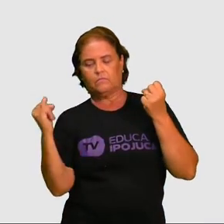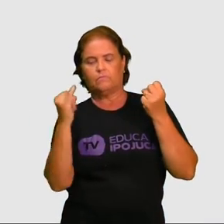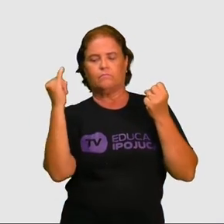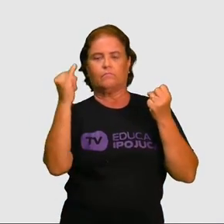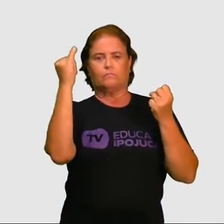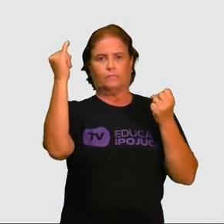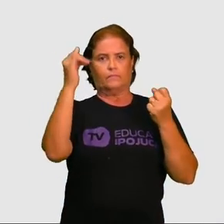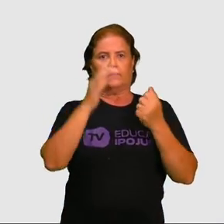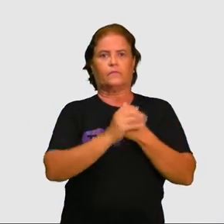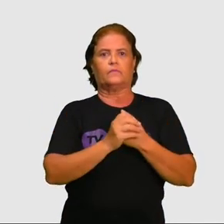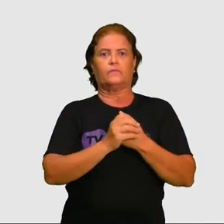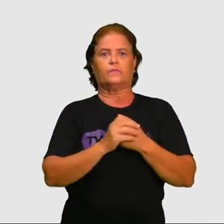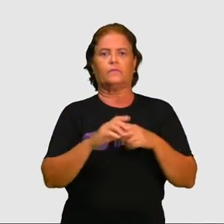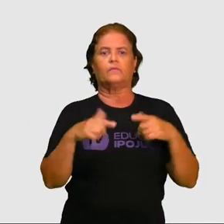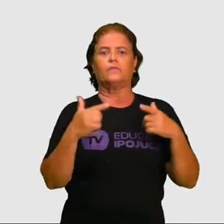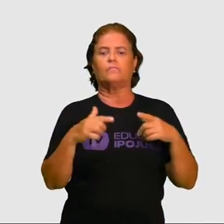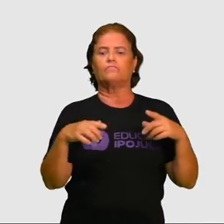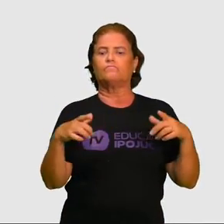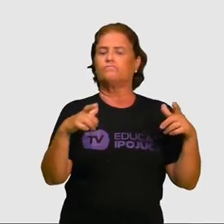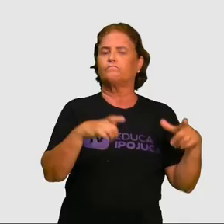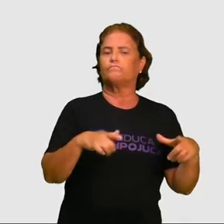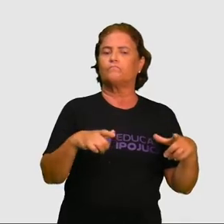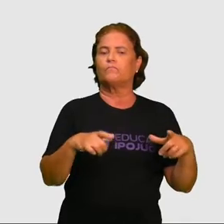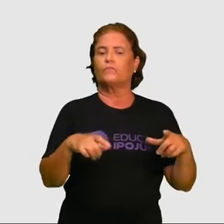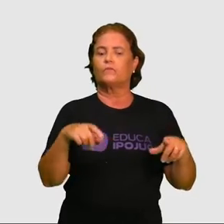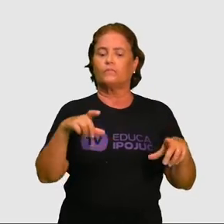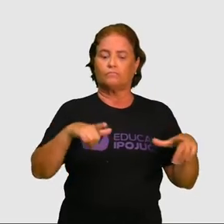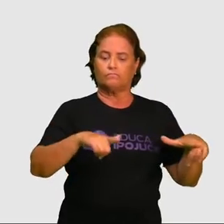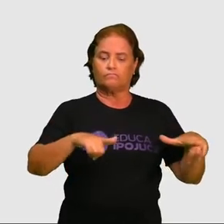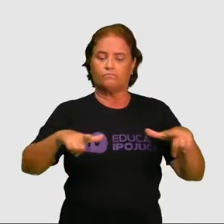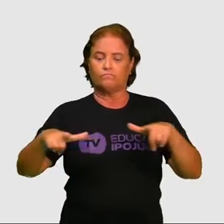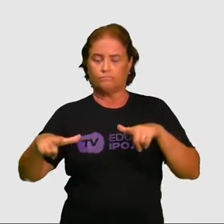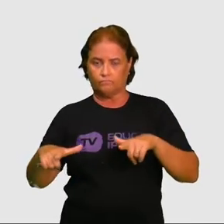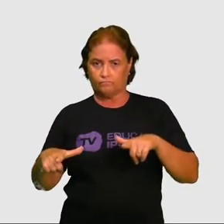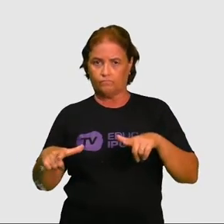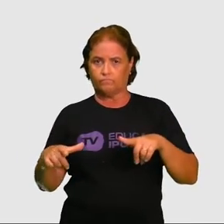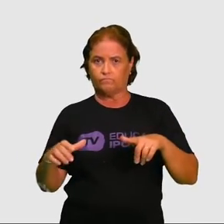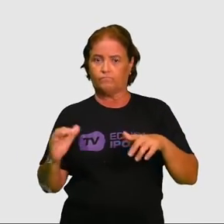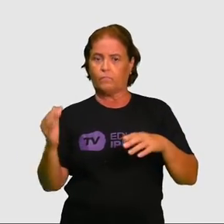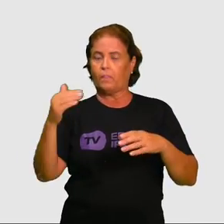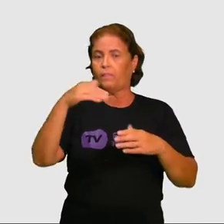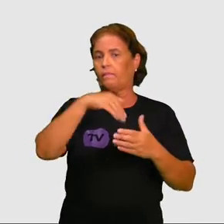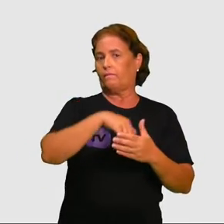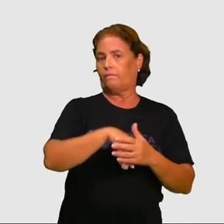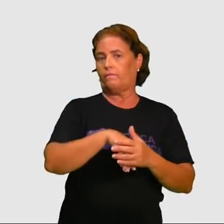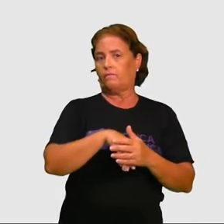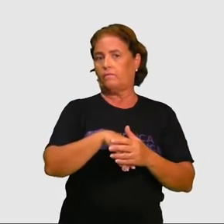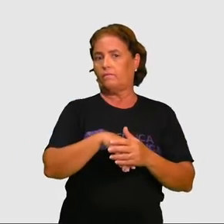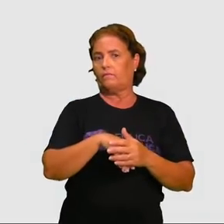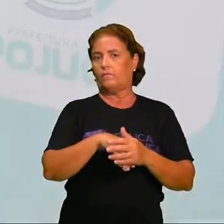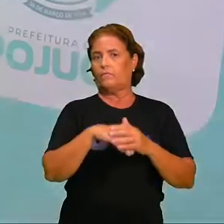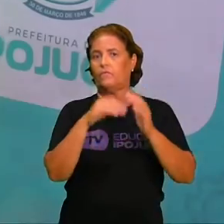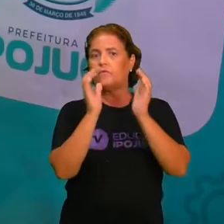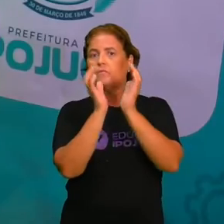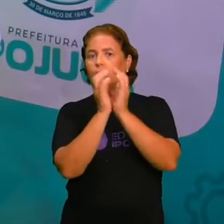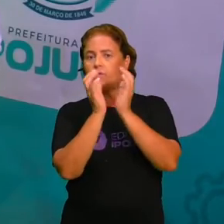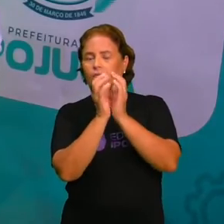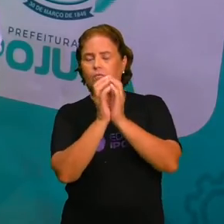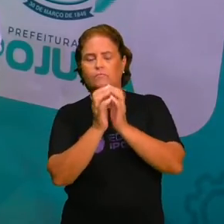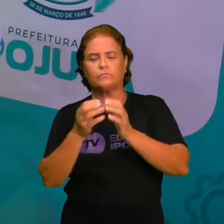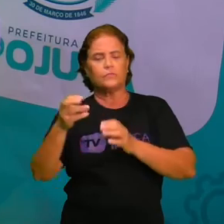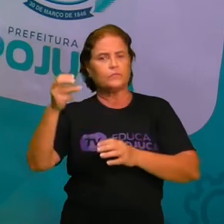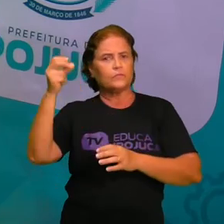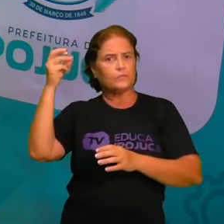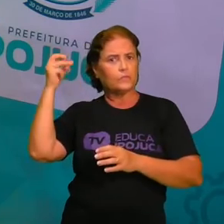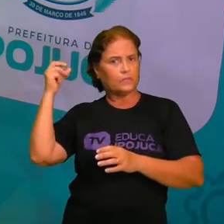E a nossa ocupação territorial, dentro do território, é bastante antiga. E aí a gente gosta também de trazer essa realidade,